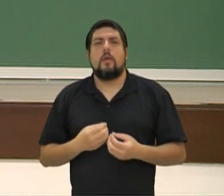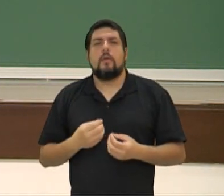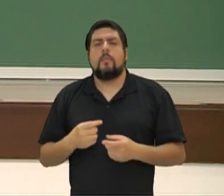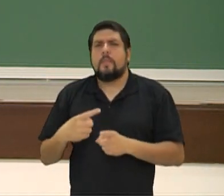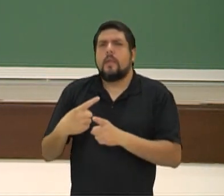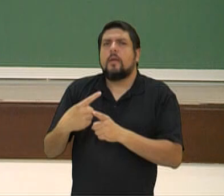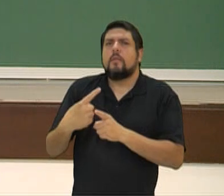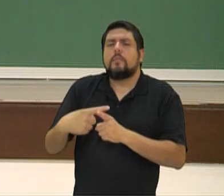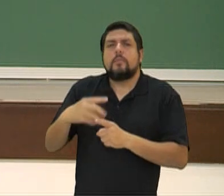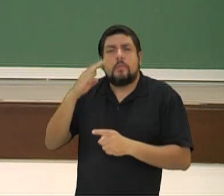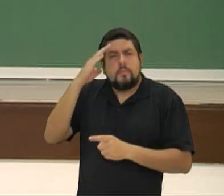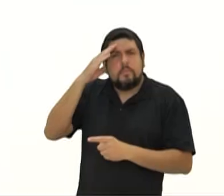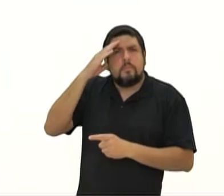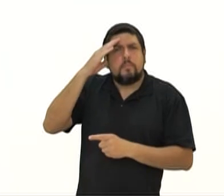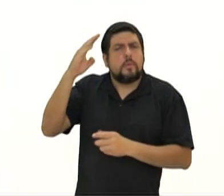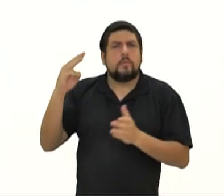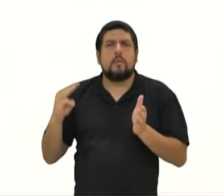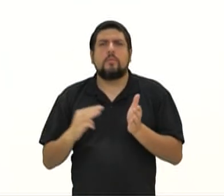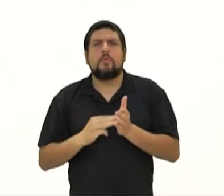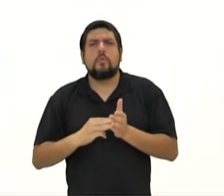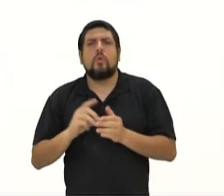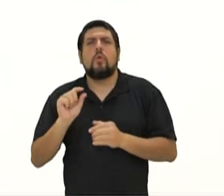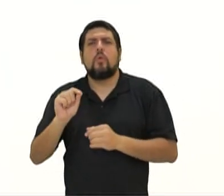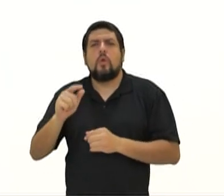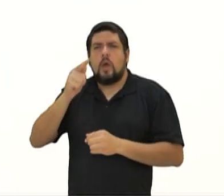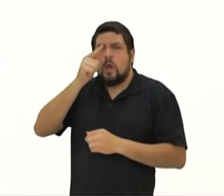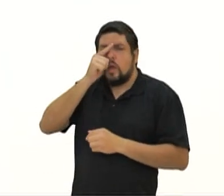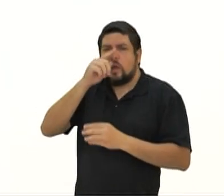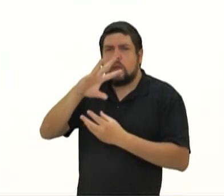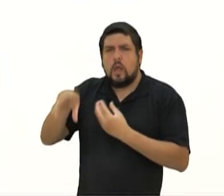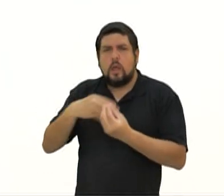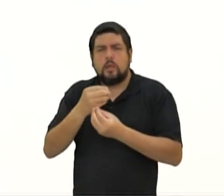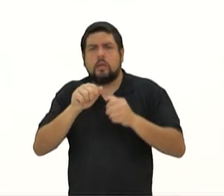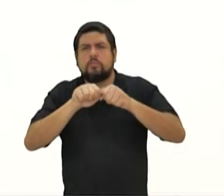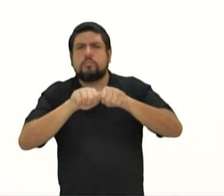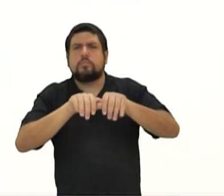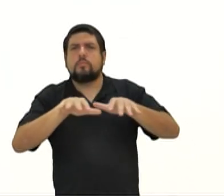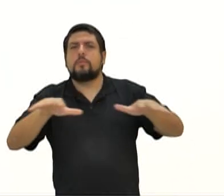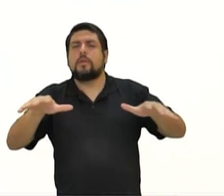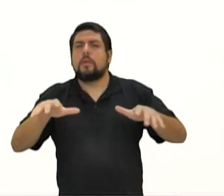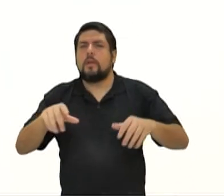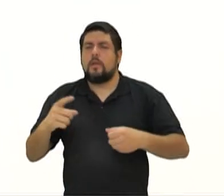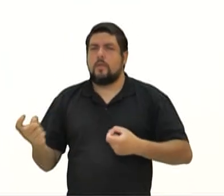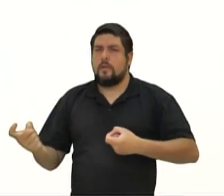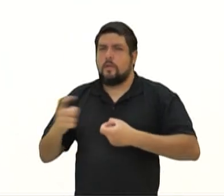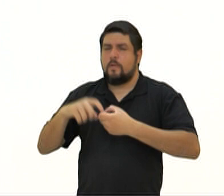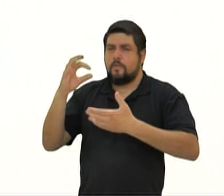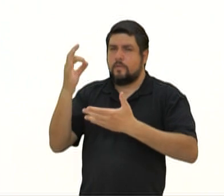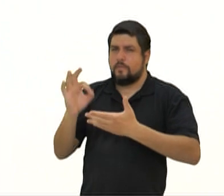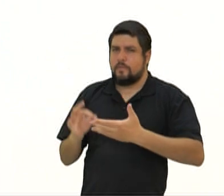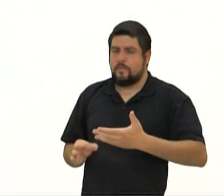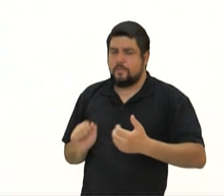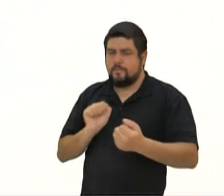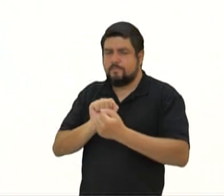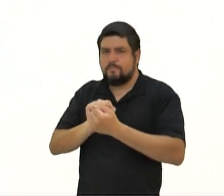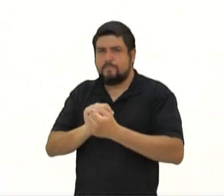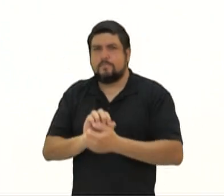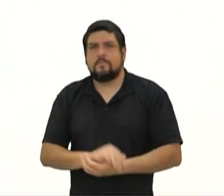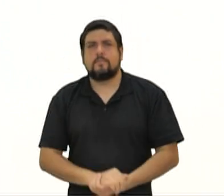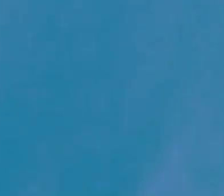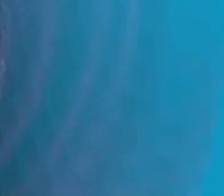principal ou principal fator para a difusão da arte grega no mundo. Daqui a pouquinho nós voltamos, corrigimos juntos.